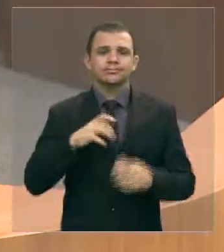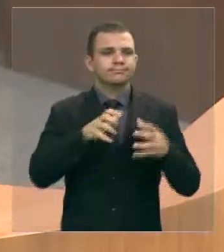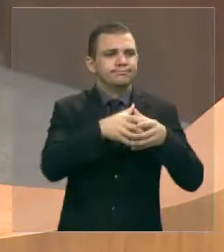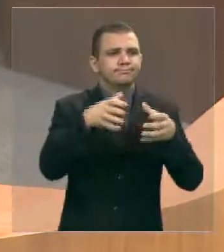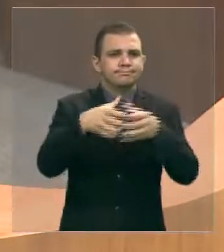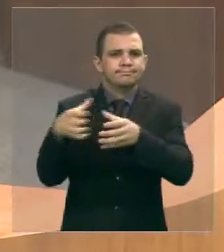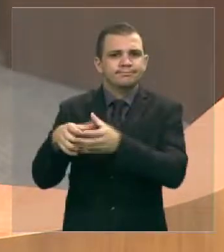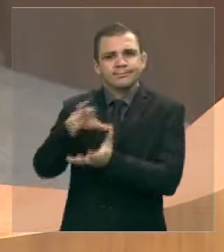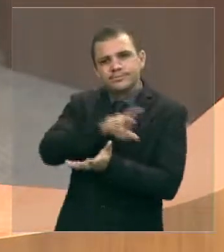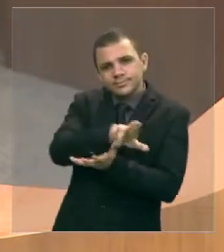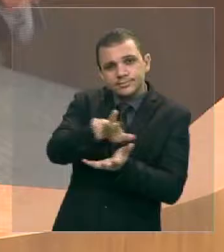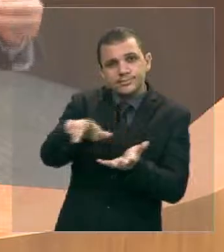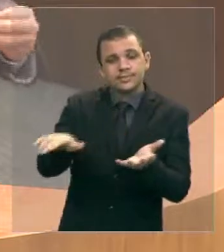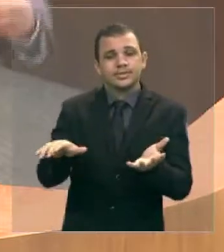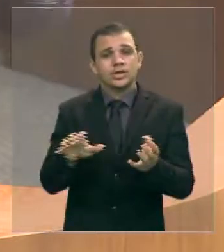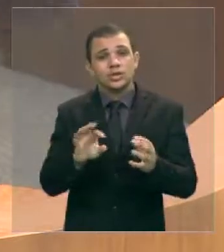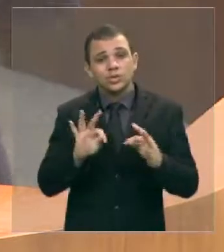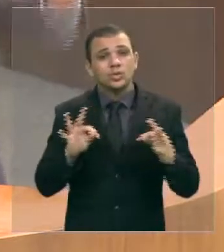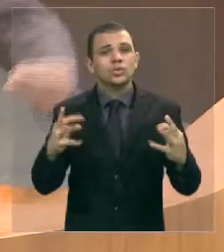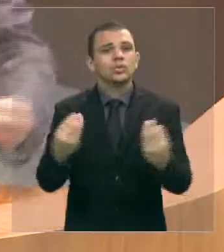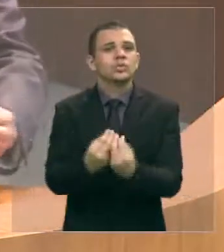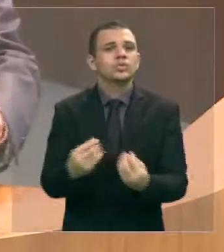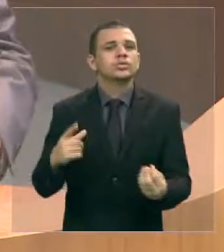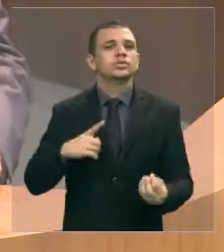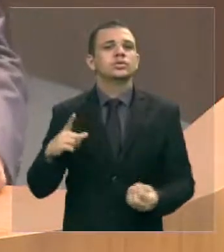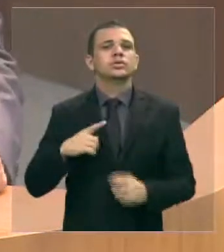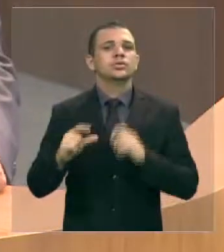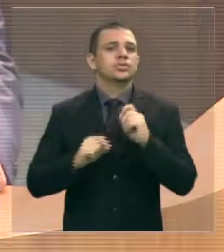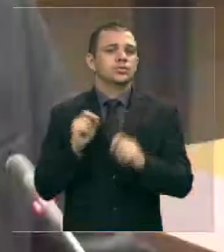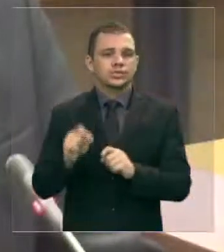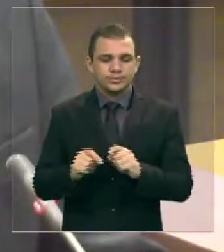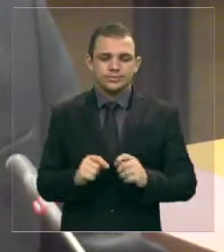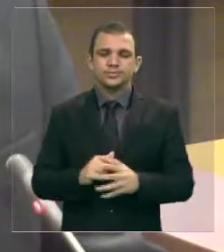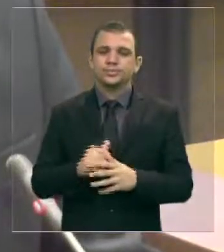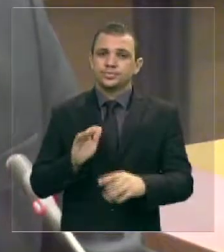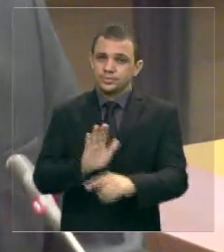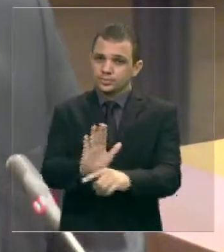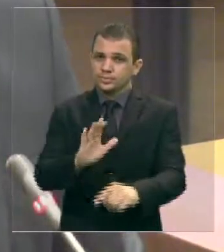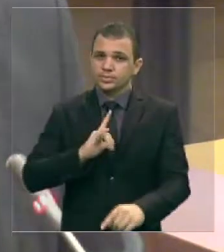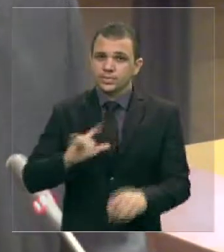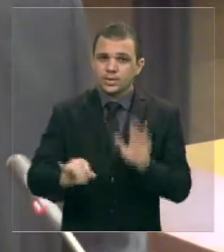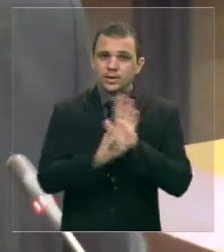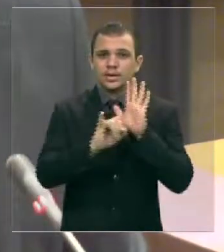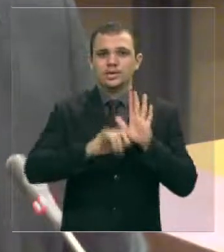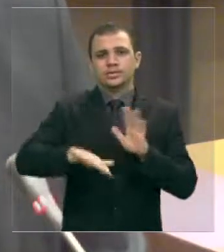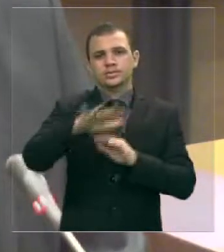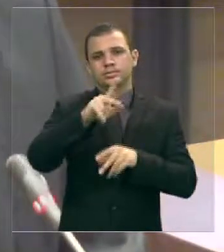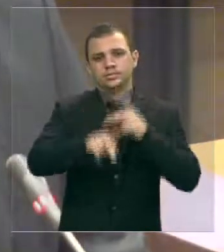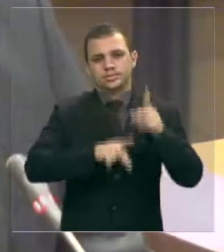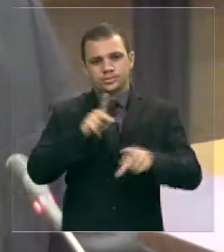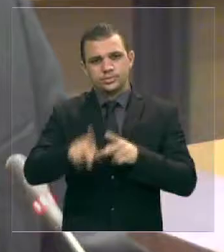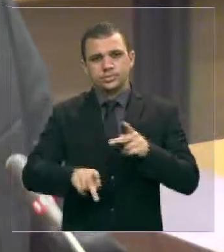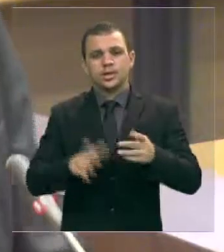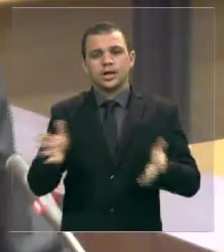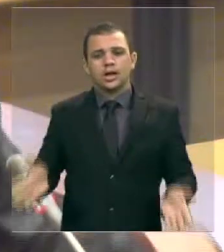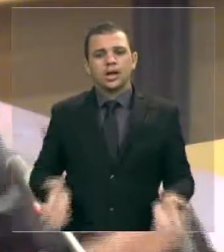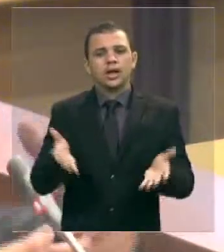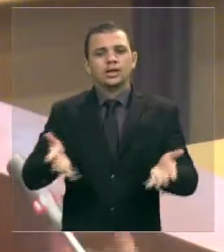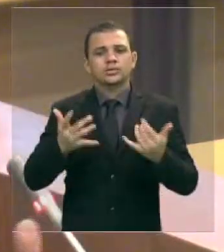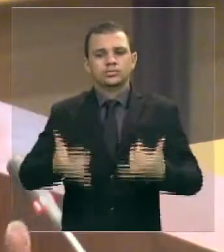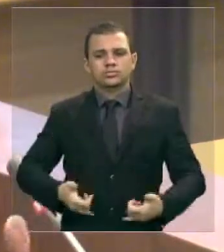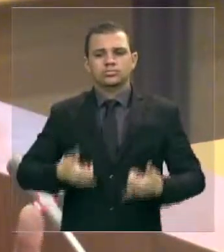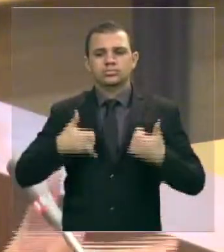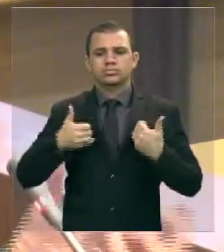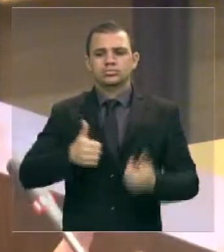todos eles agregam para a identidade do povo aumenta a autoestima do povo e ao